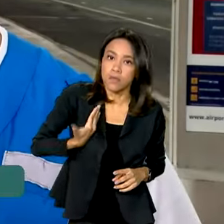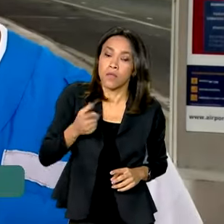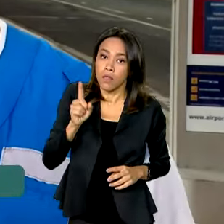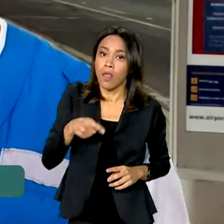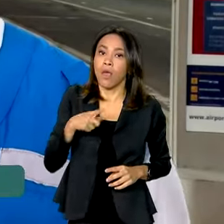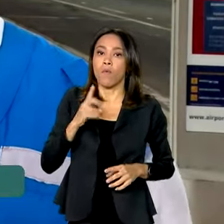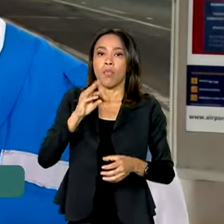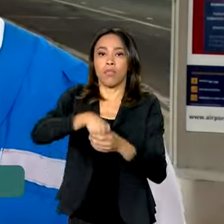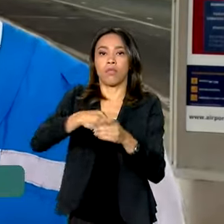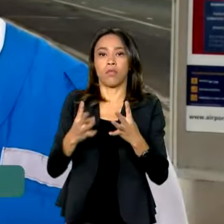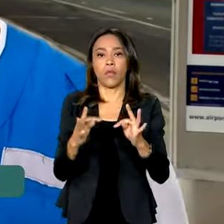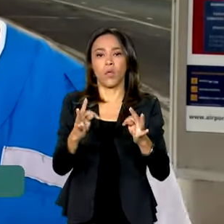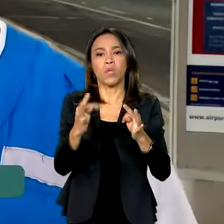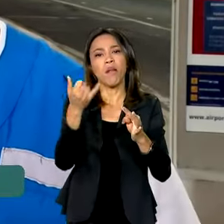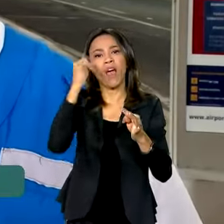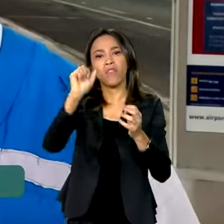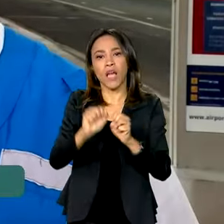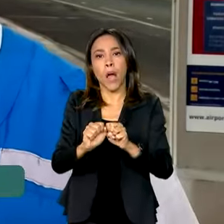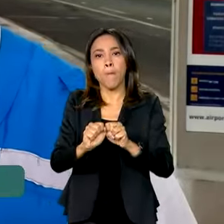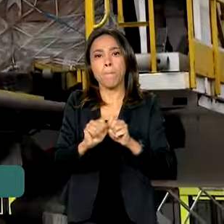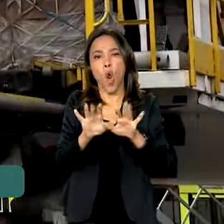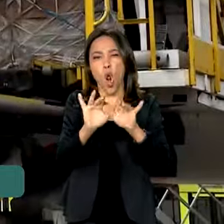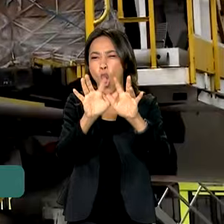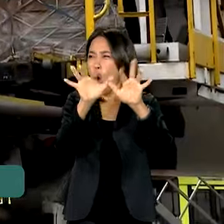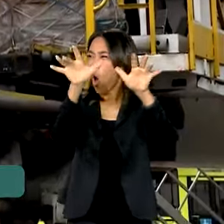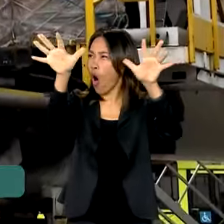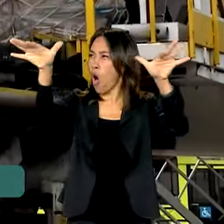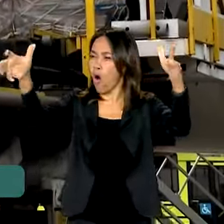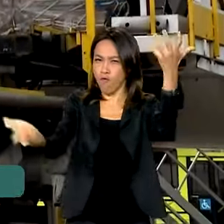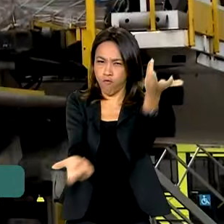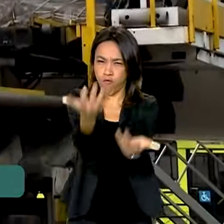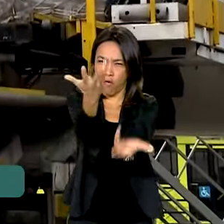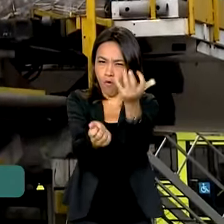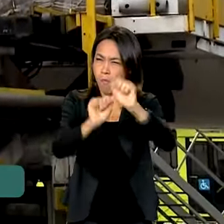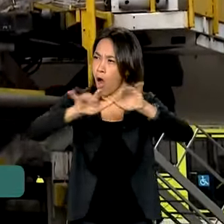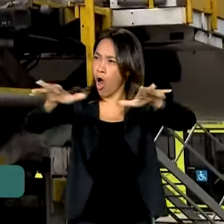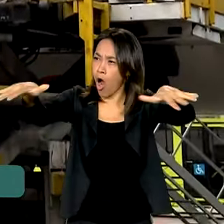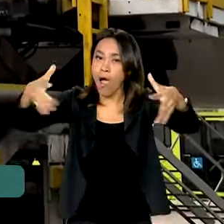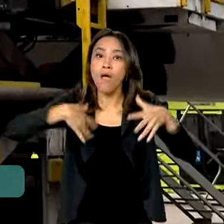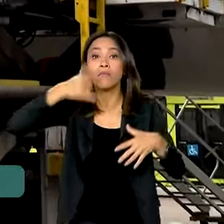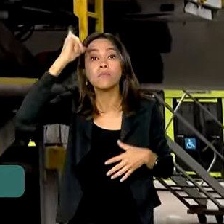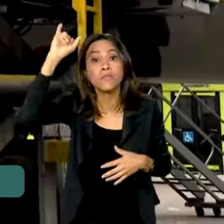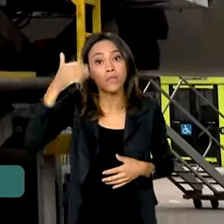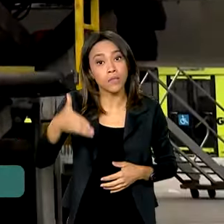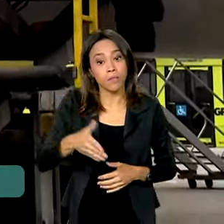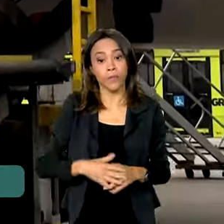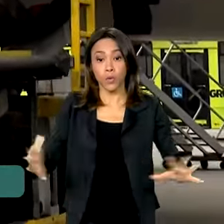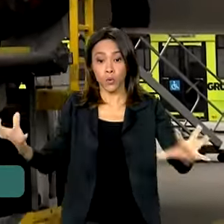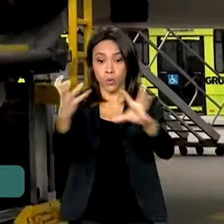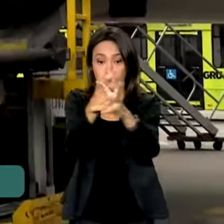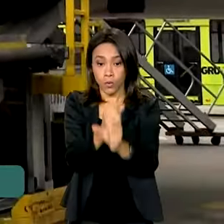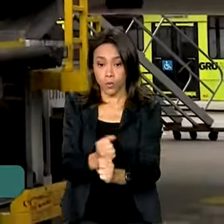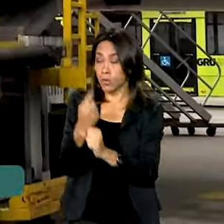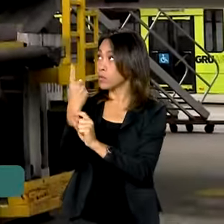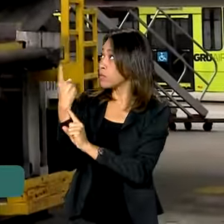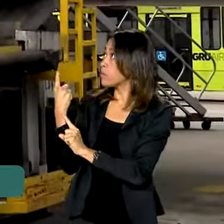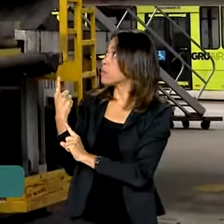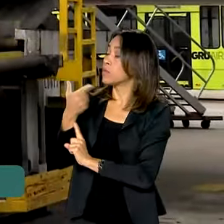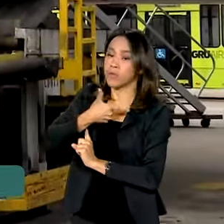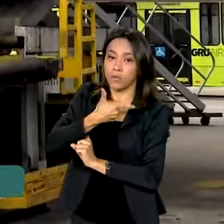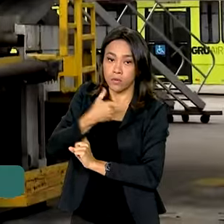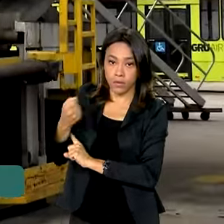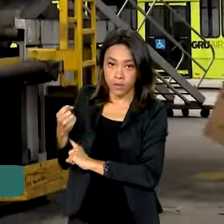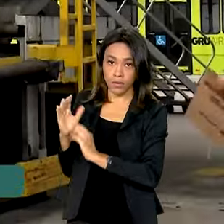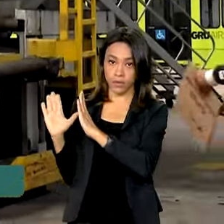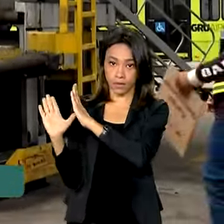evitar a propagação de fogo, por exemplo. No total, serão cerca de 200 casas modulares que serão